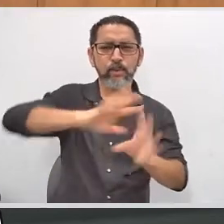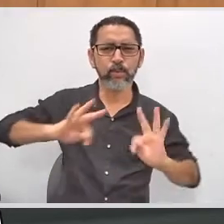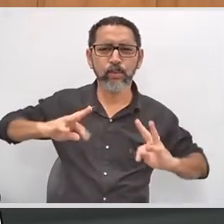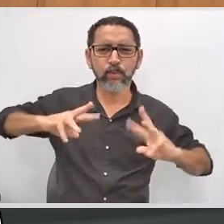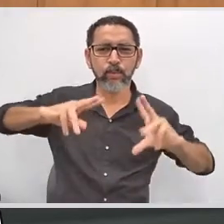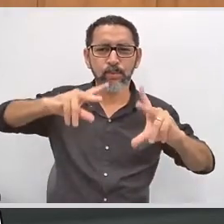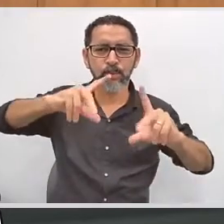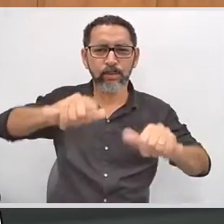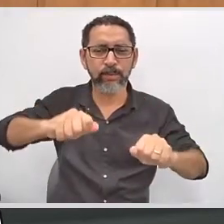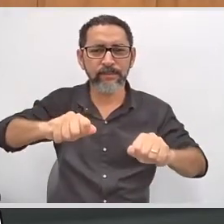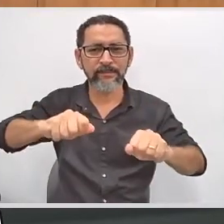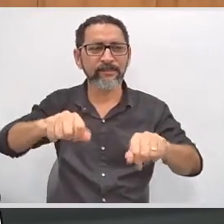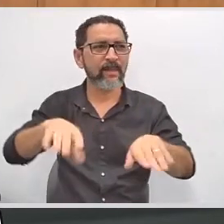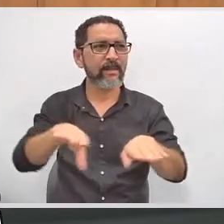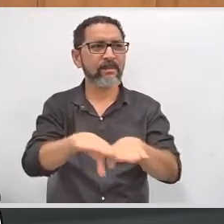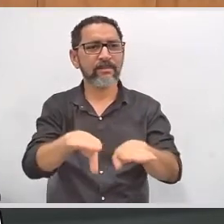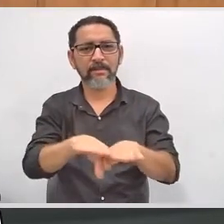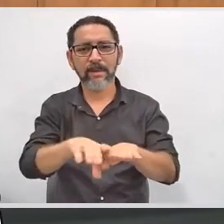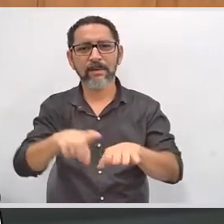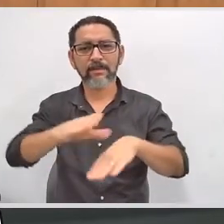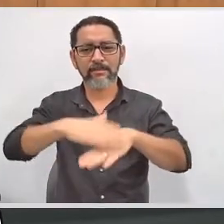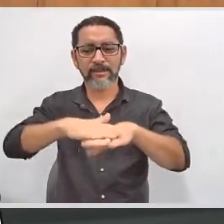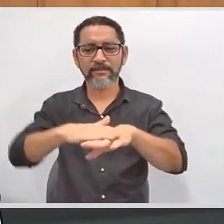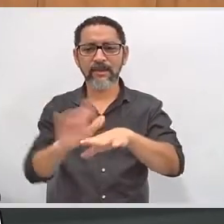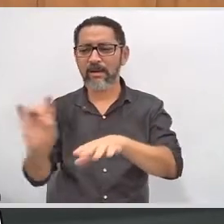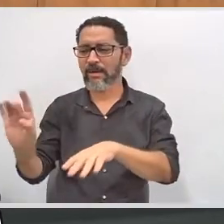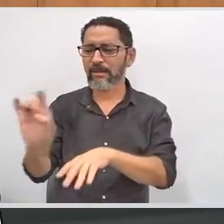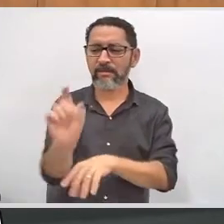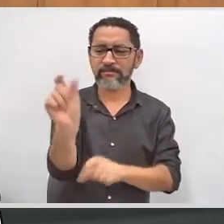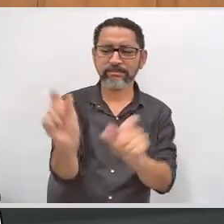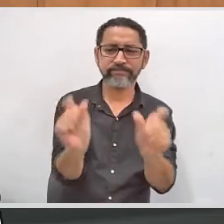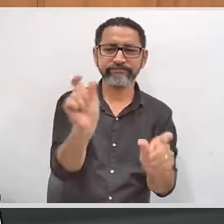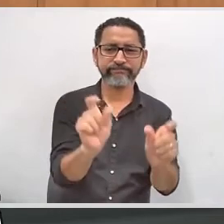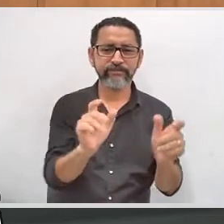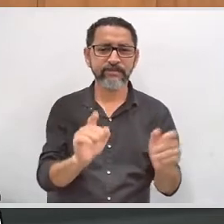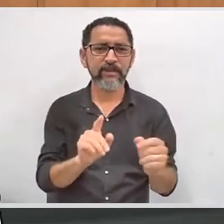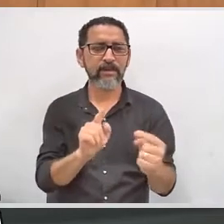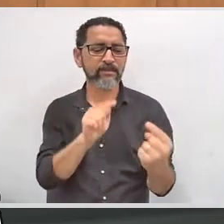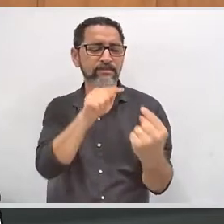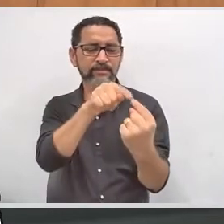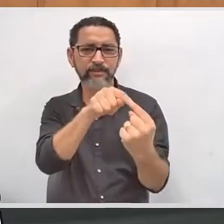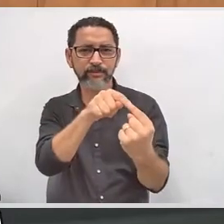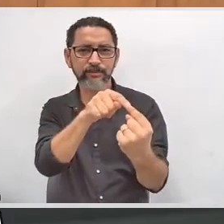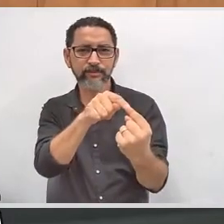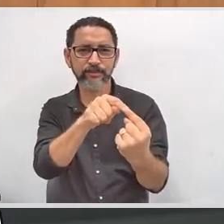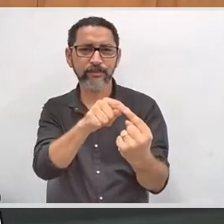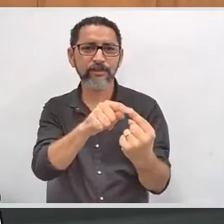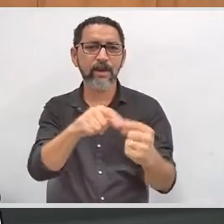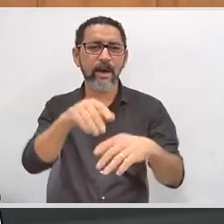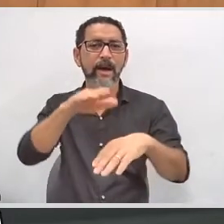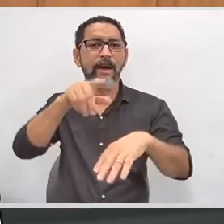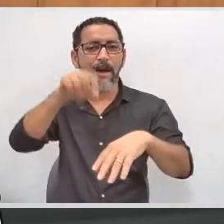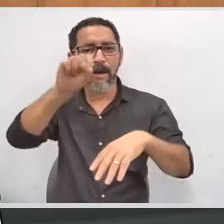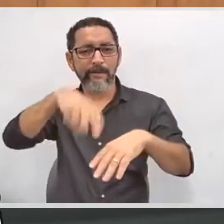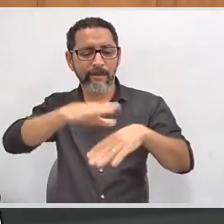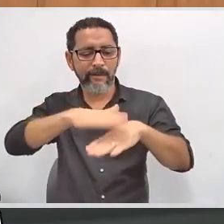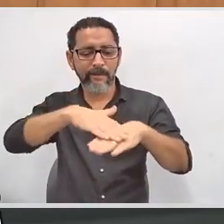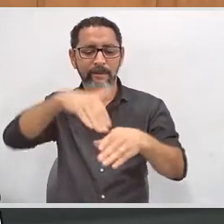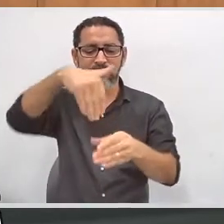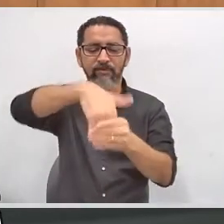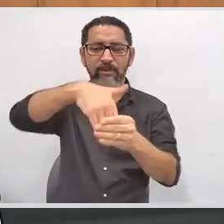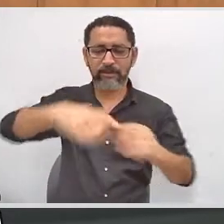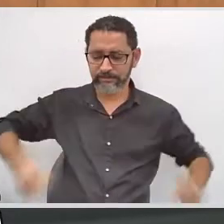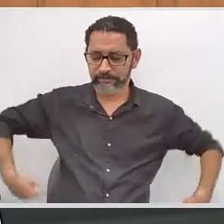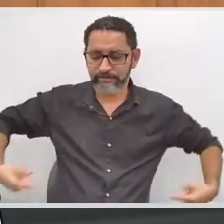demais, pelas próprias pessoas, esse público-alvo, que são as pessoas com deficiência, se